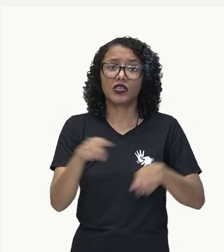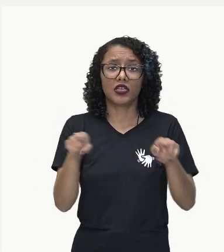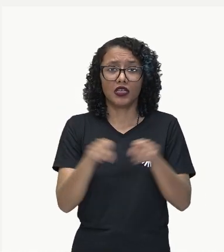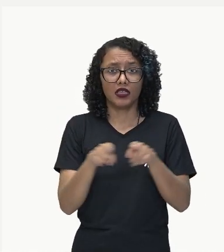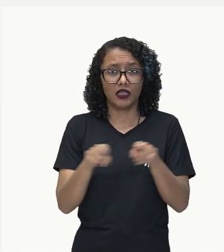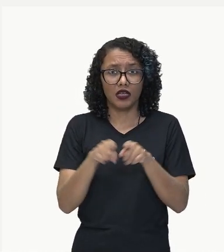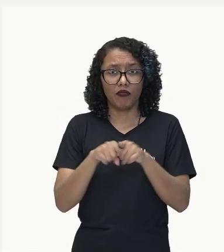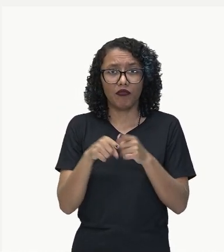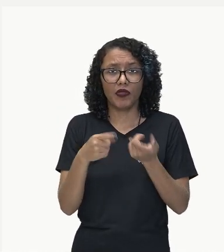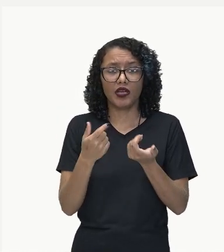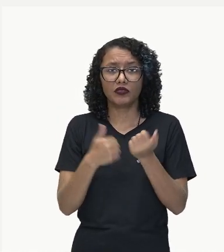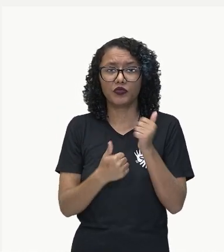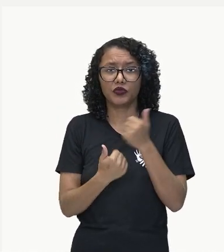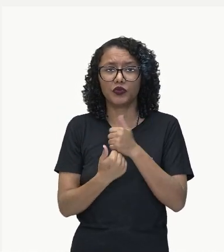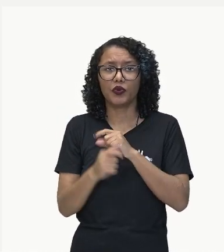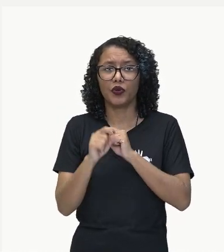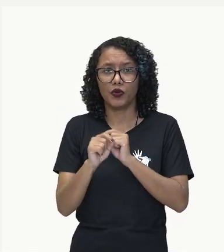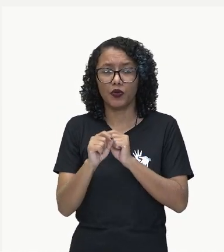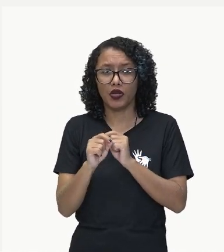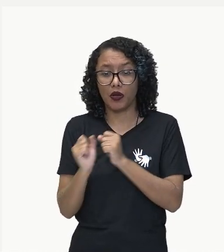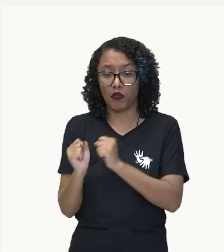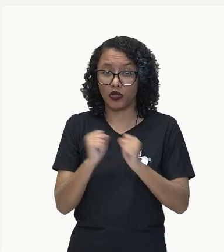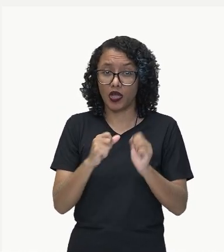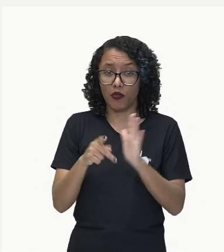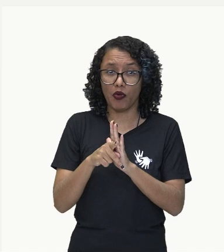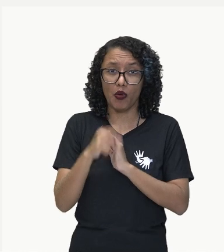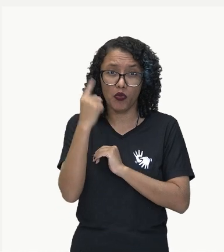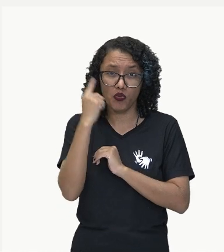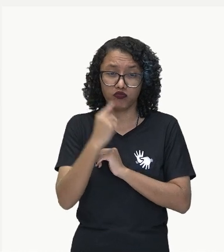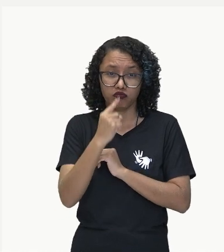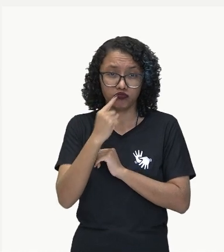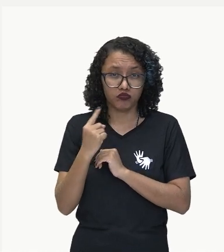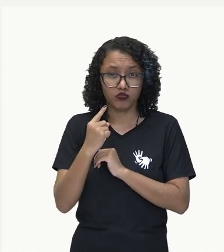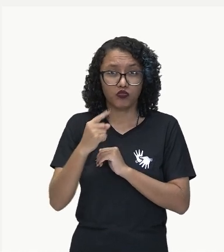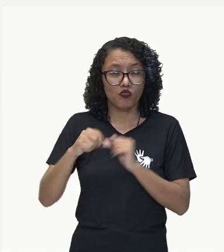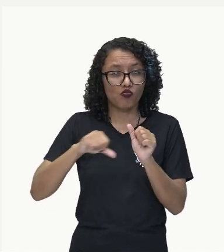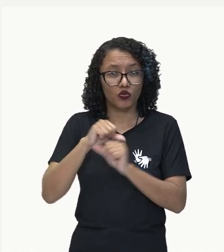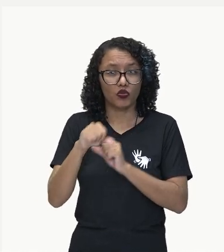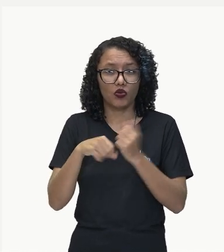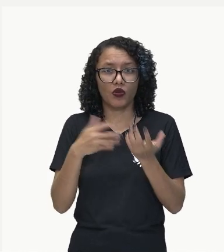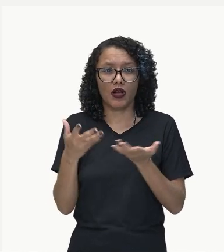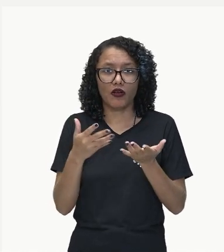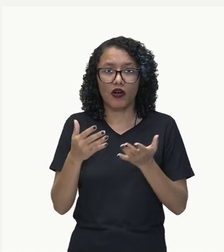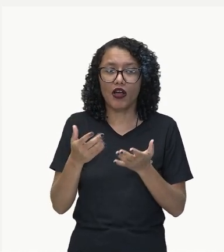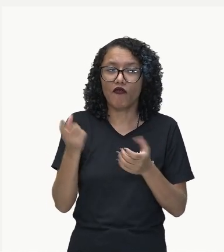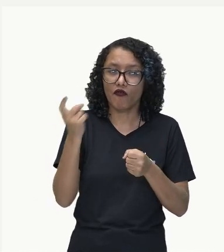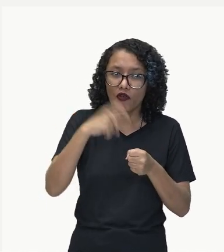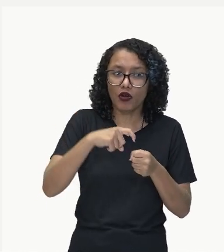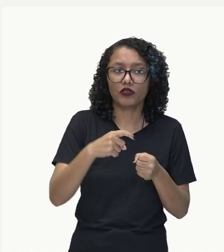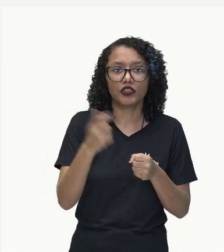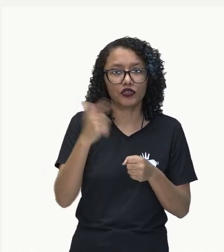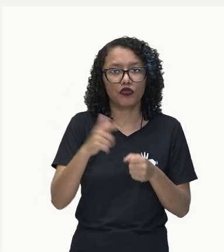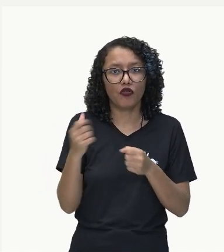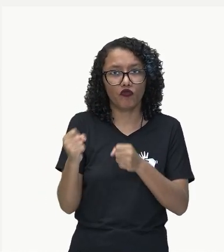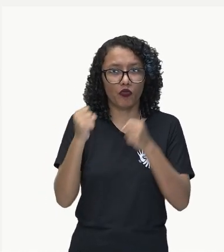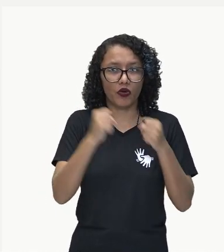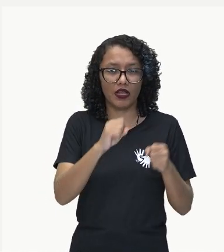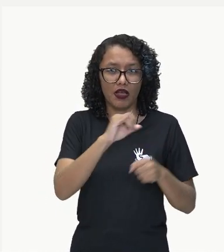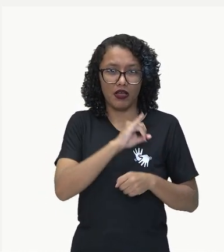substituição do poder dos samurais para a restauração do poder imperial. Trazendo, aí,